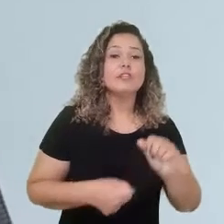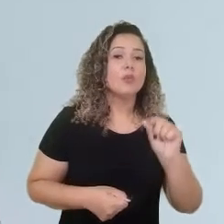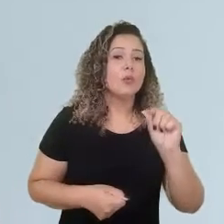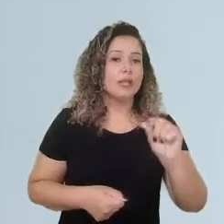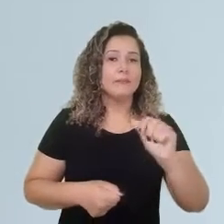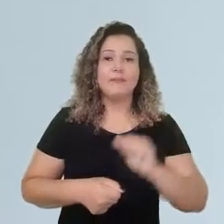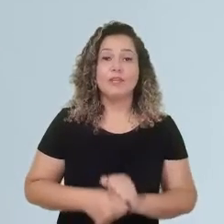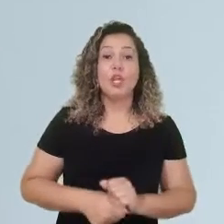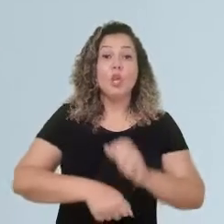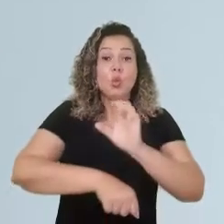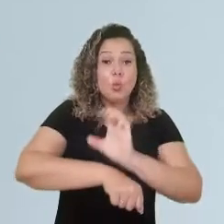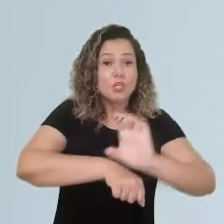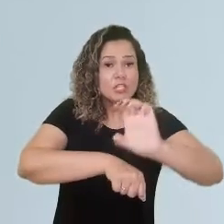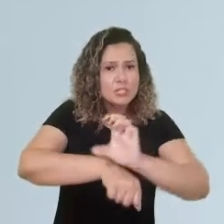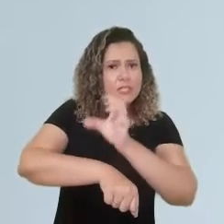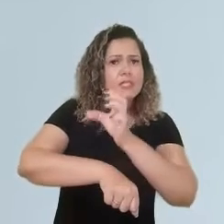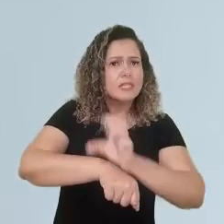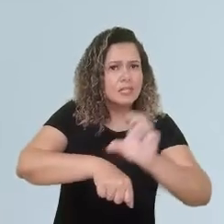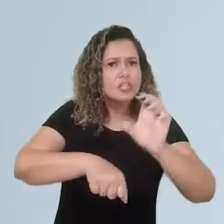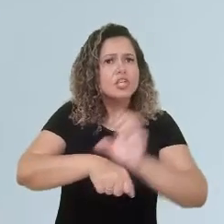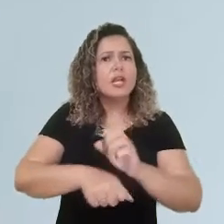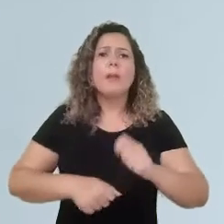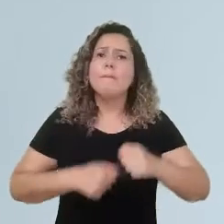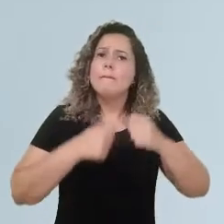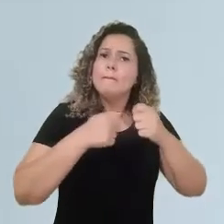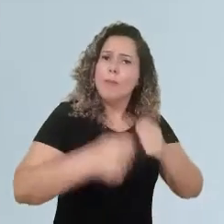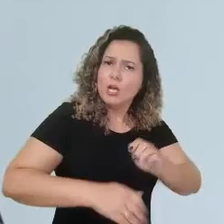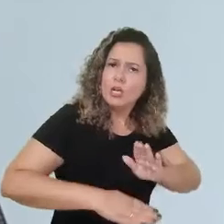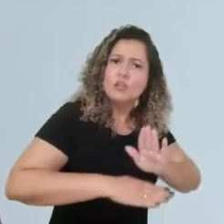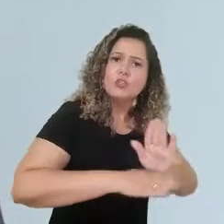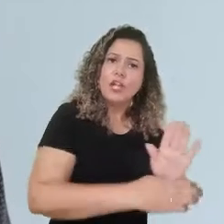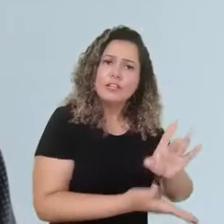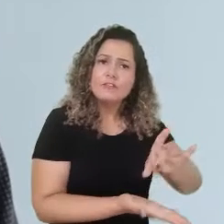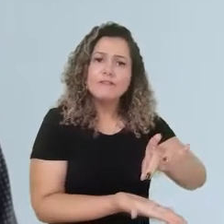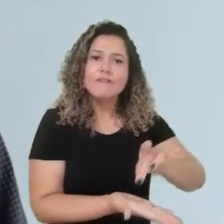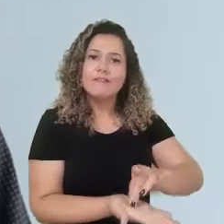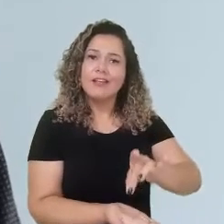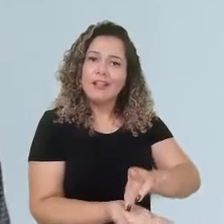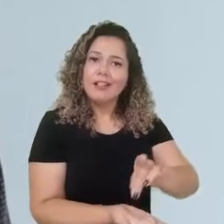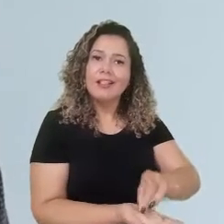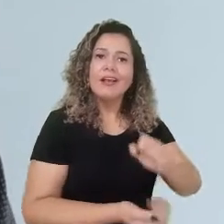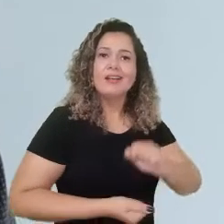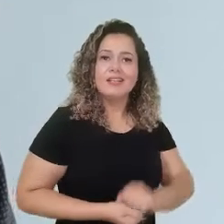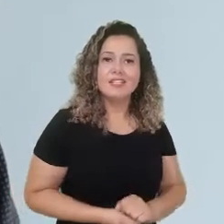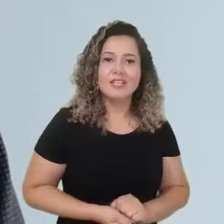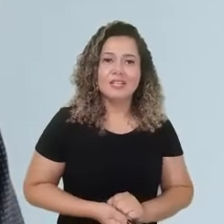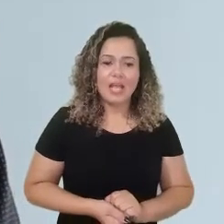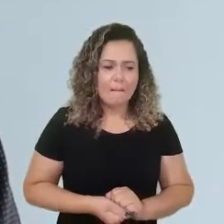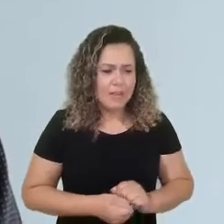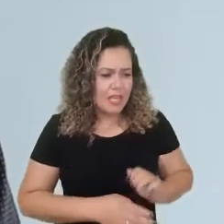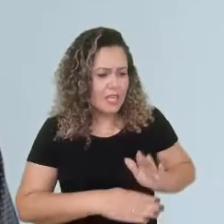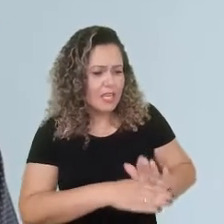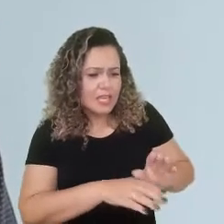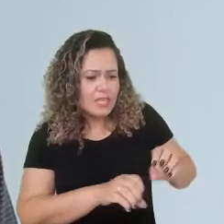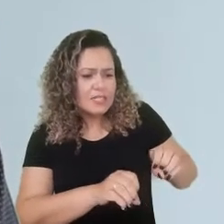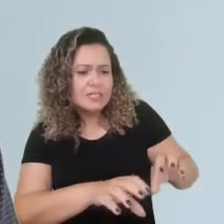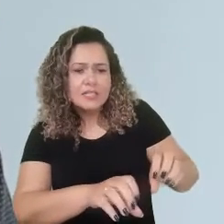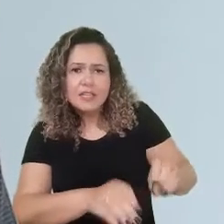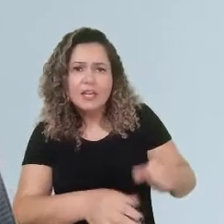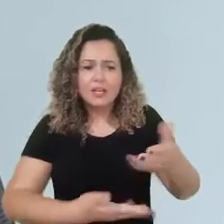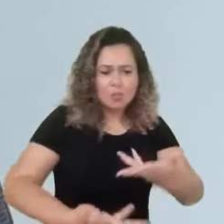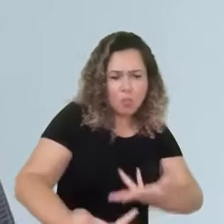que os nossos estagiários apliquem o conhecimento de sala de aula na prática, mas principalmente levando o